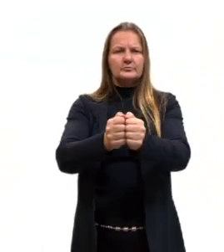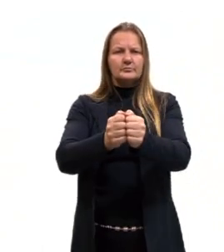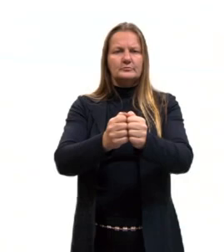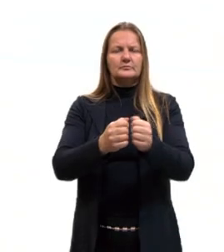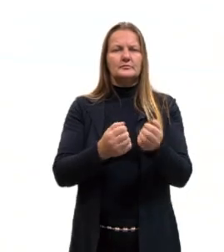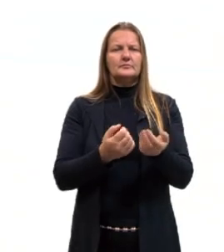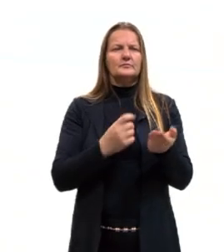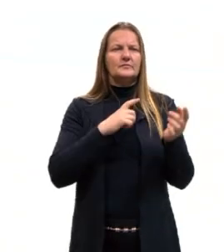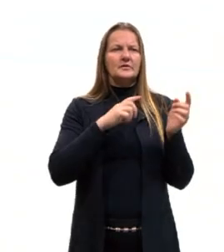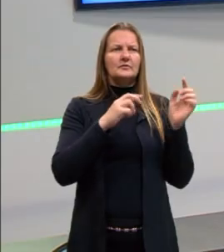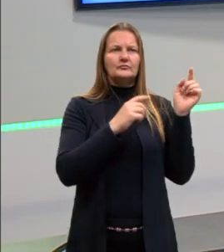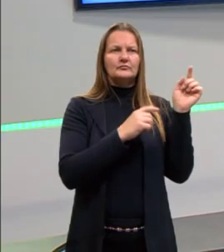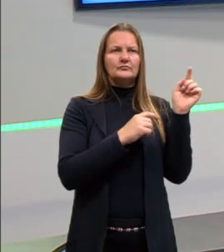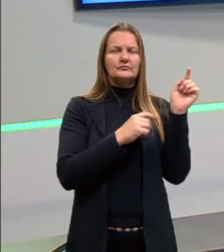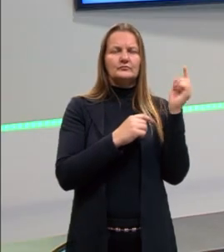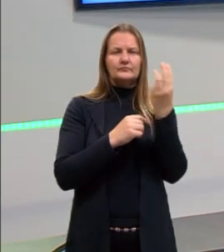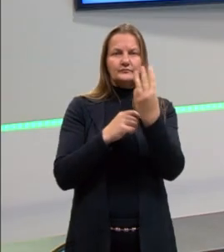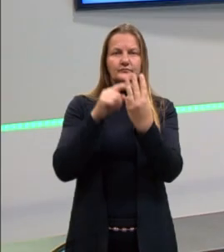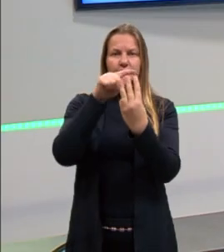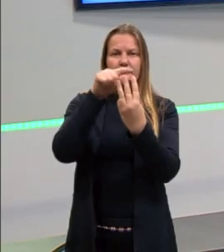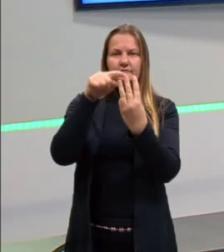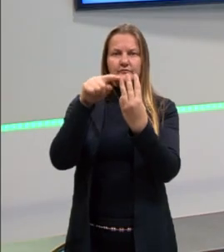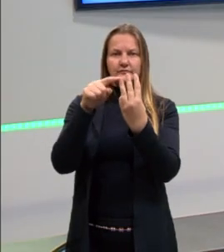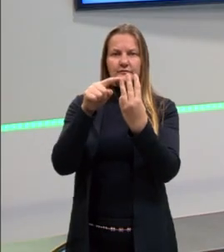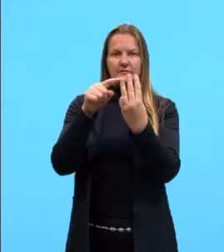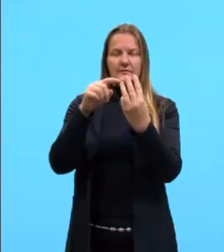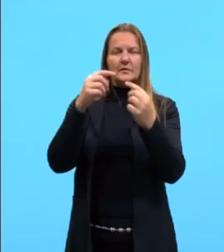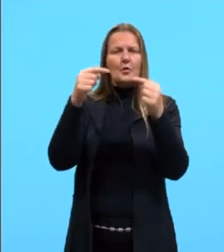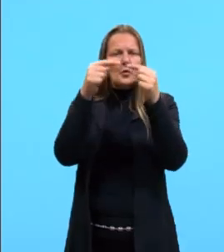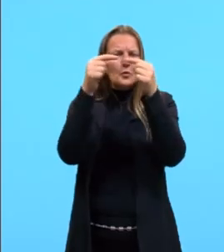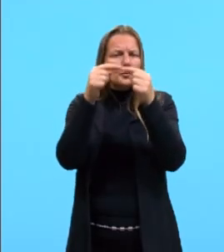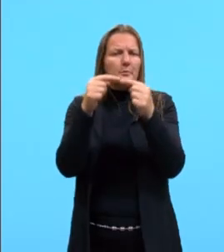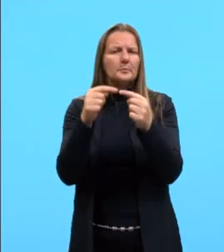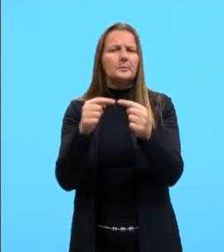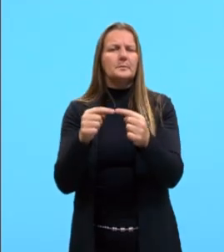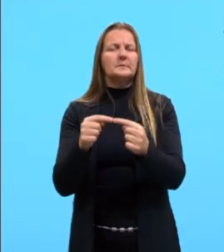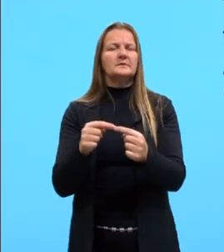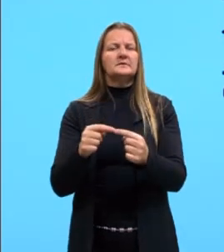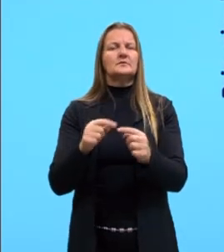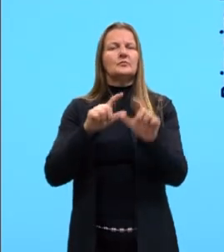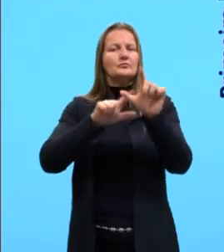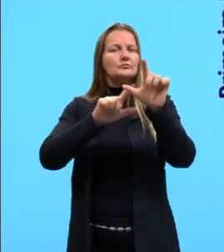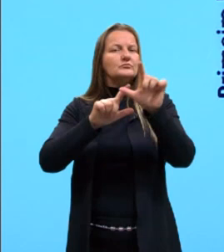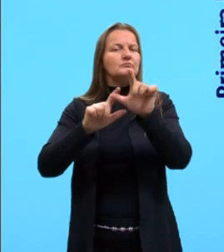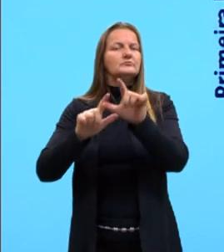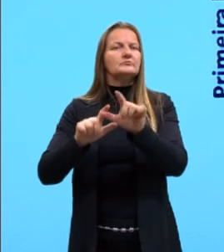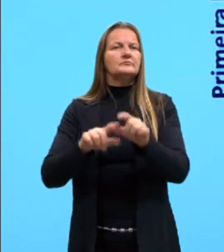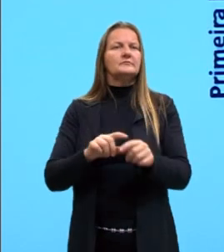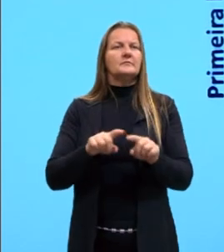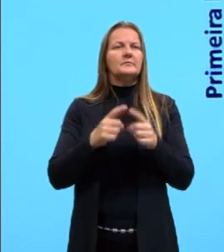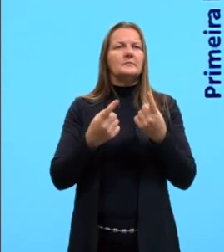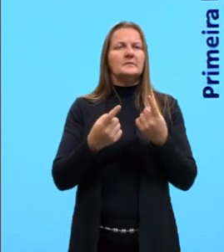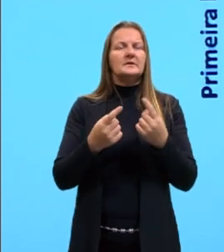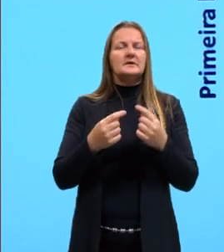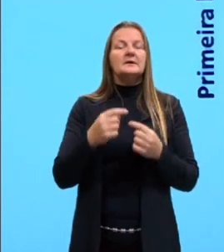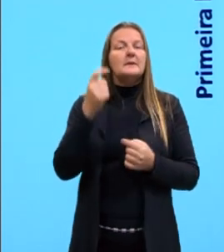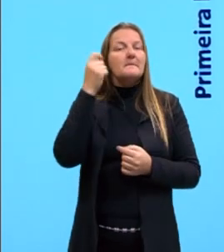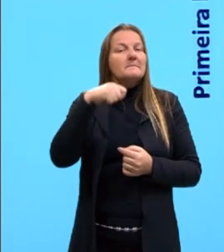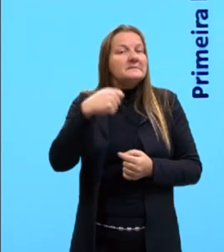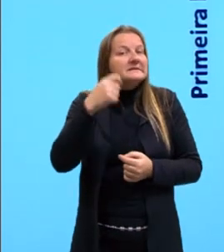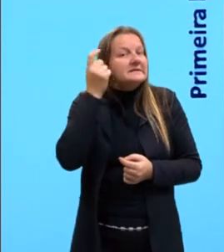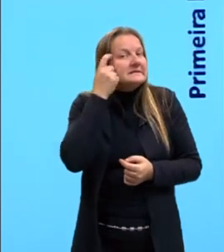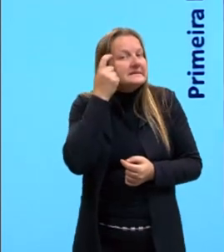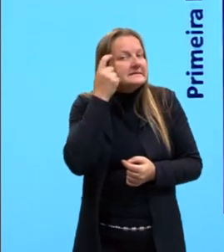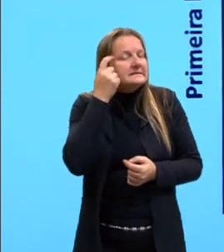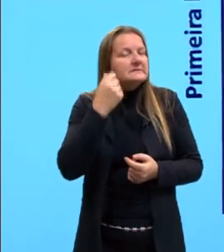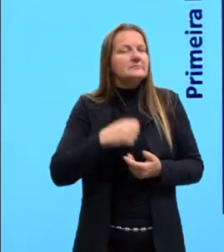mais de uma letra, pode ter mais de uma combinação, cada letra. mais que vocês têm que ter em mente mesmo